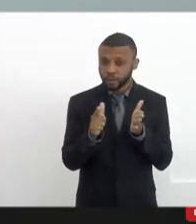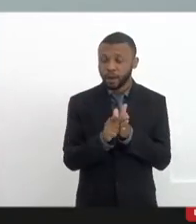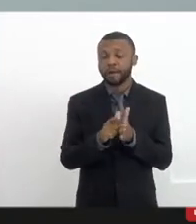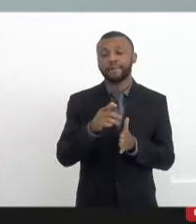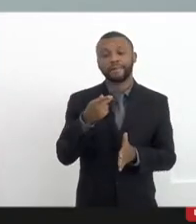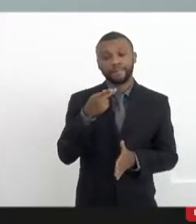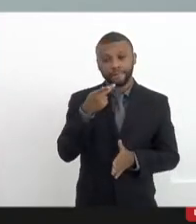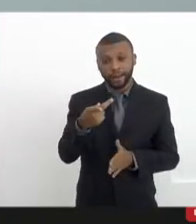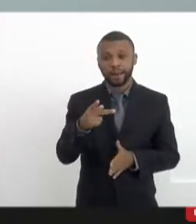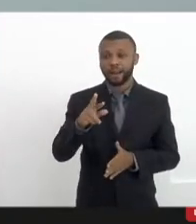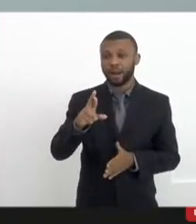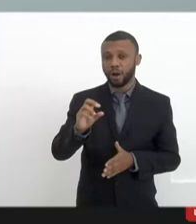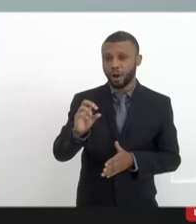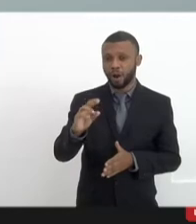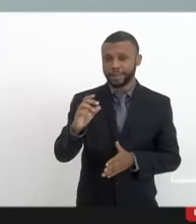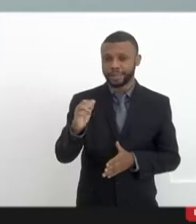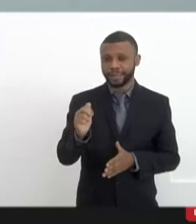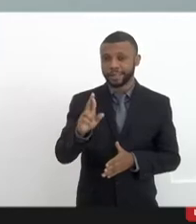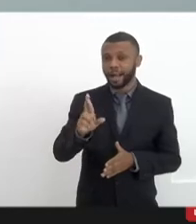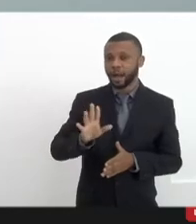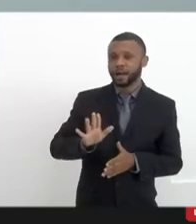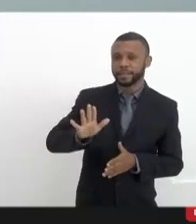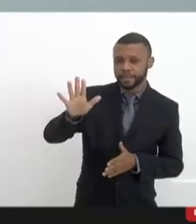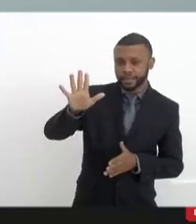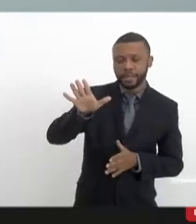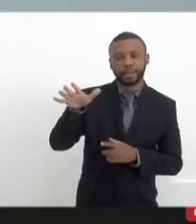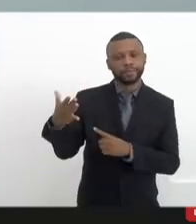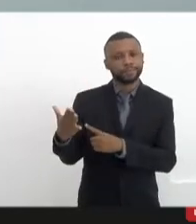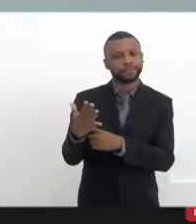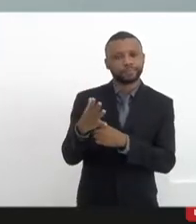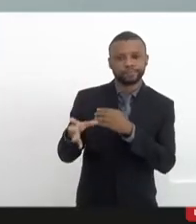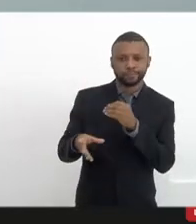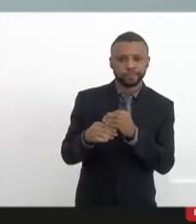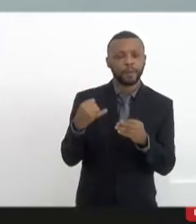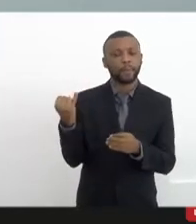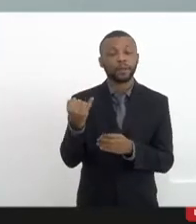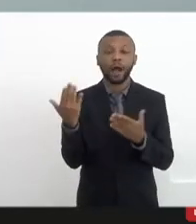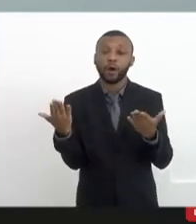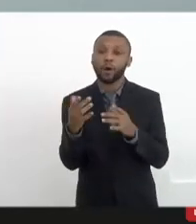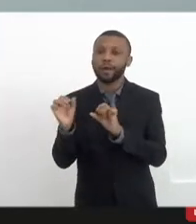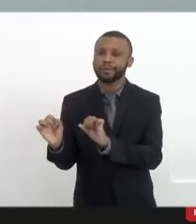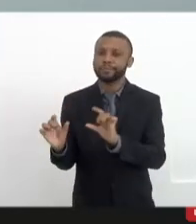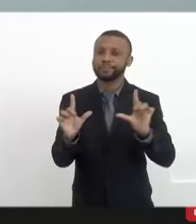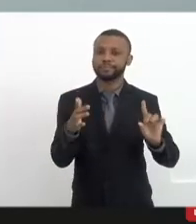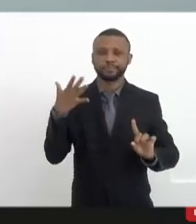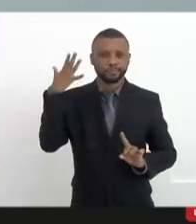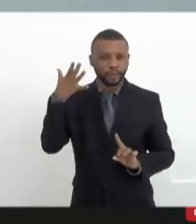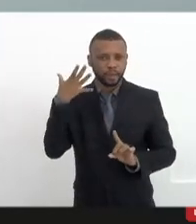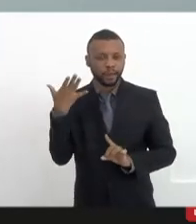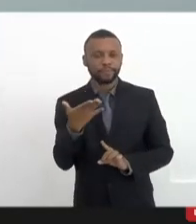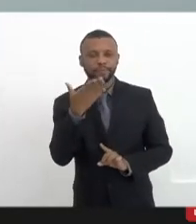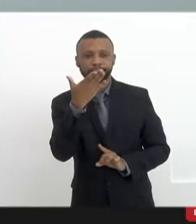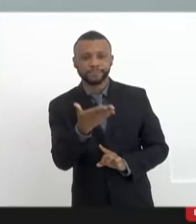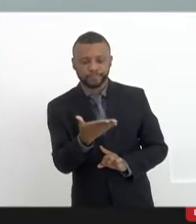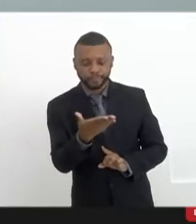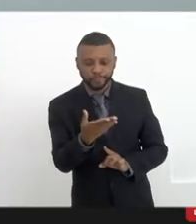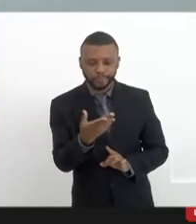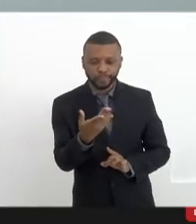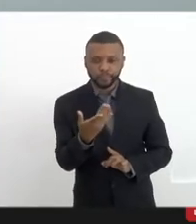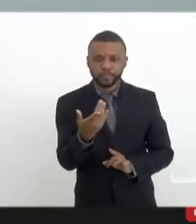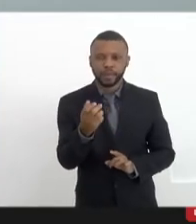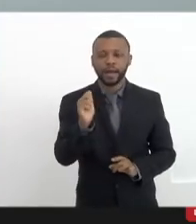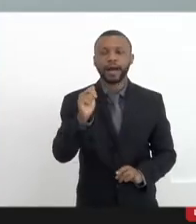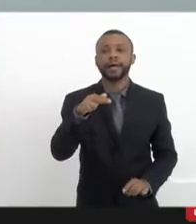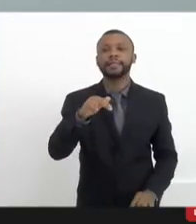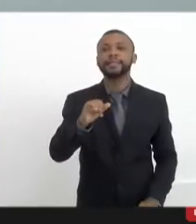Rocinha, por sua participação aqui, contribuição relevante. Eu já passo em seguida a palavra para o Anísio